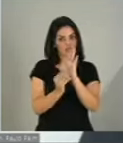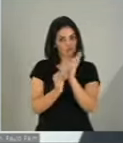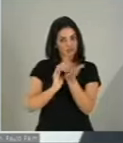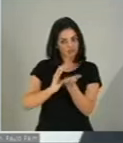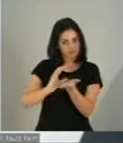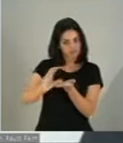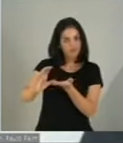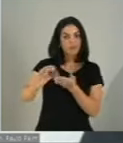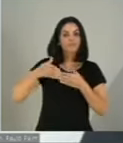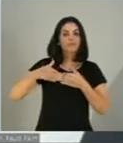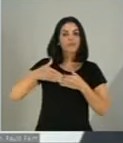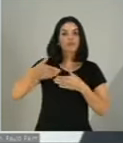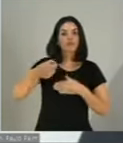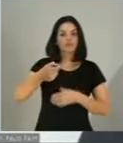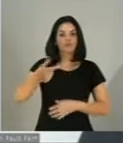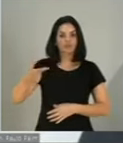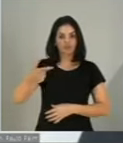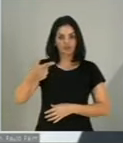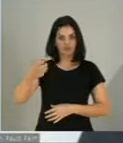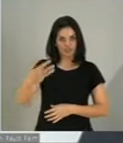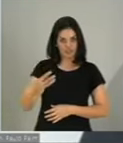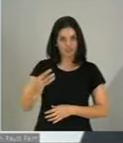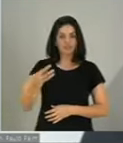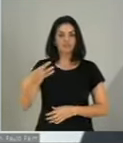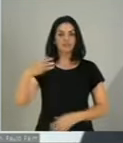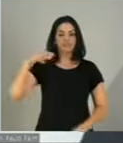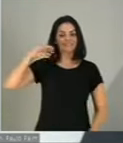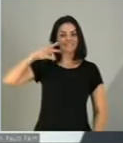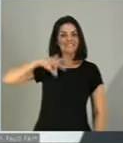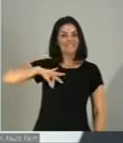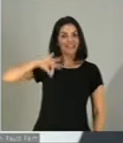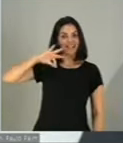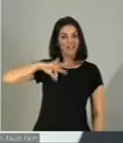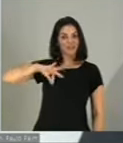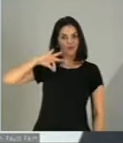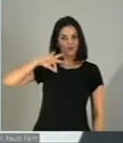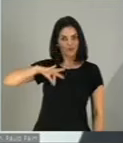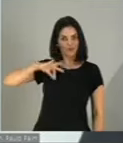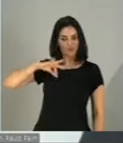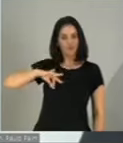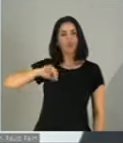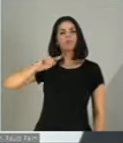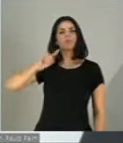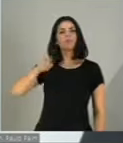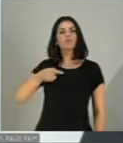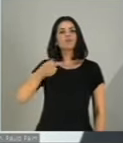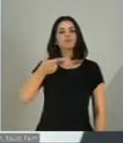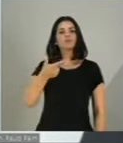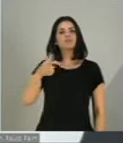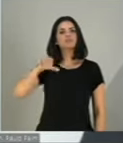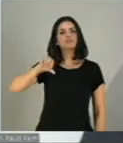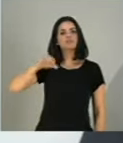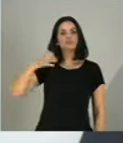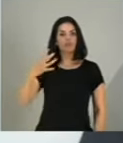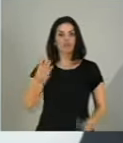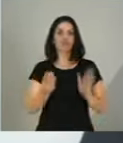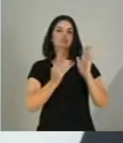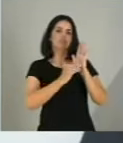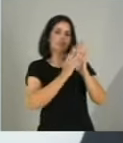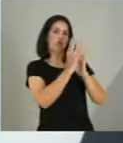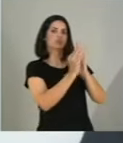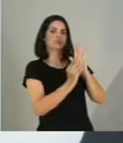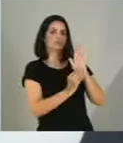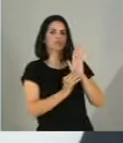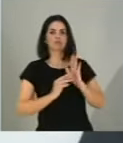mínimo em 2023, conforme o orçamento, ficou de R$ 1.294. Não há aumento